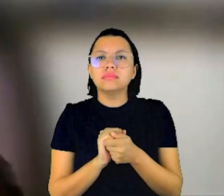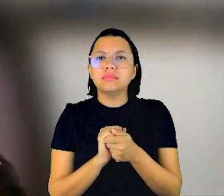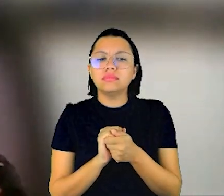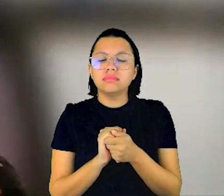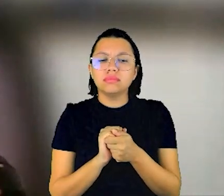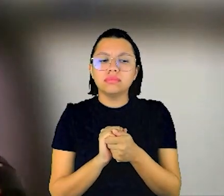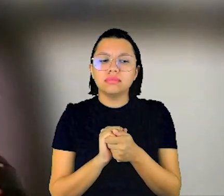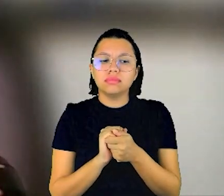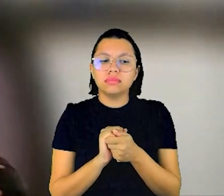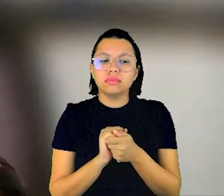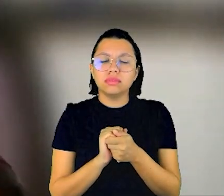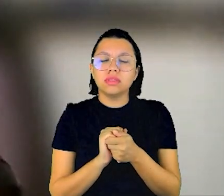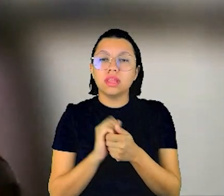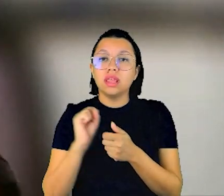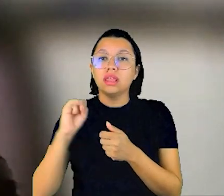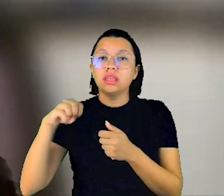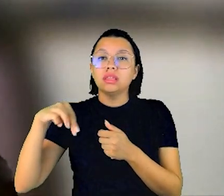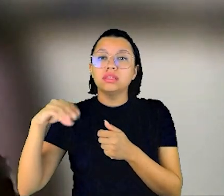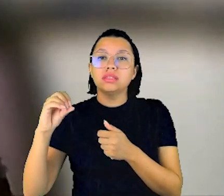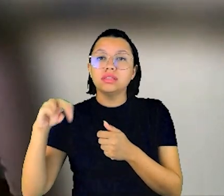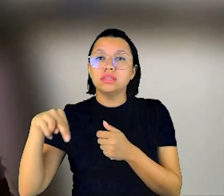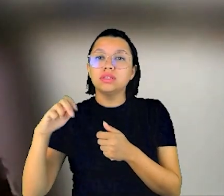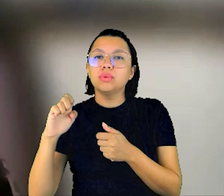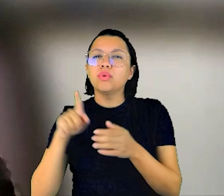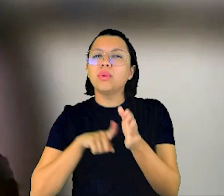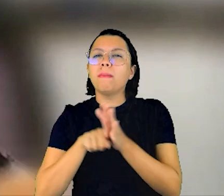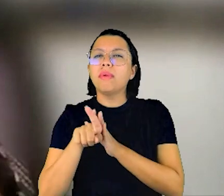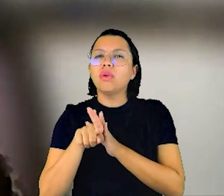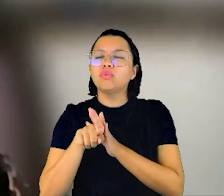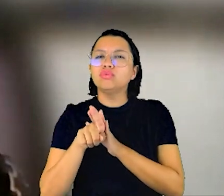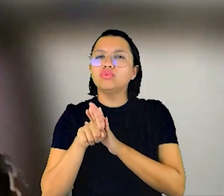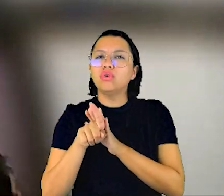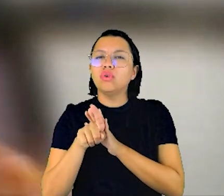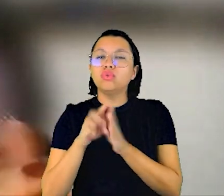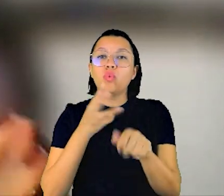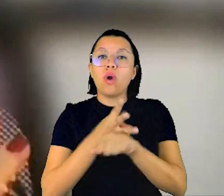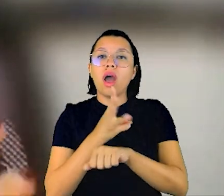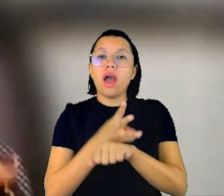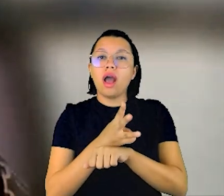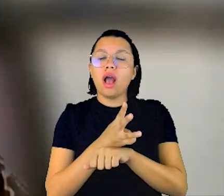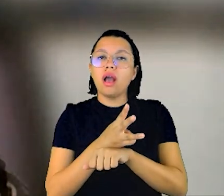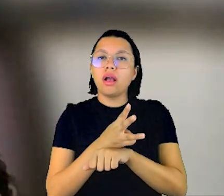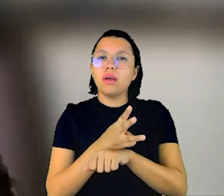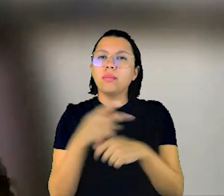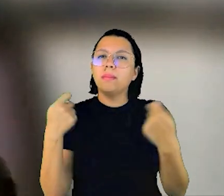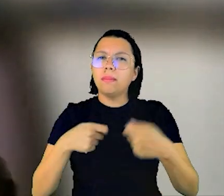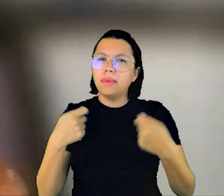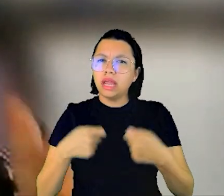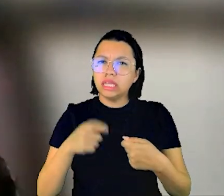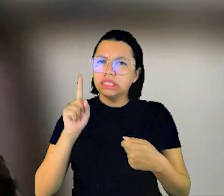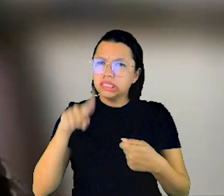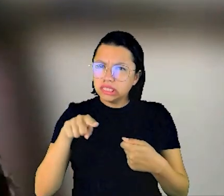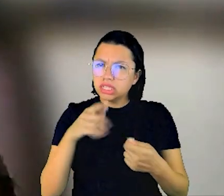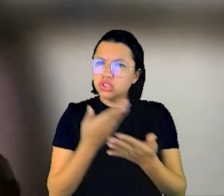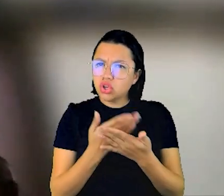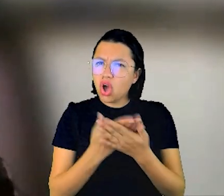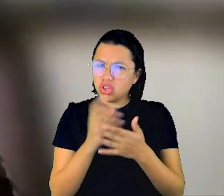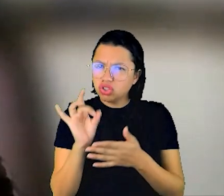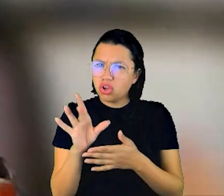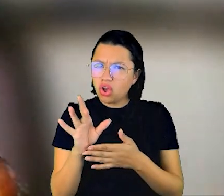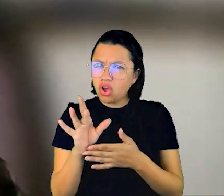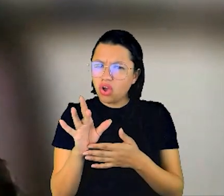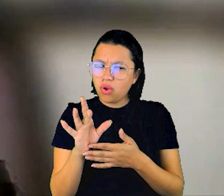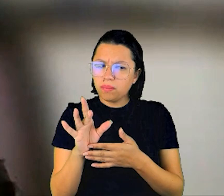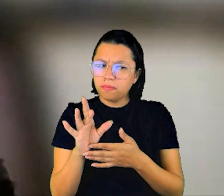por fim, a Simone me perguntou aqui no site, no WhatsApp, se precisa ser em escolas,